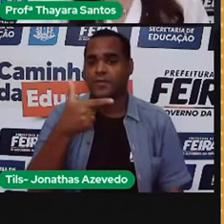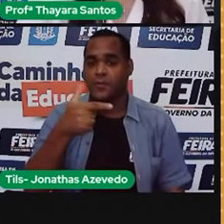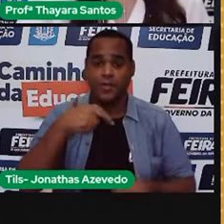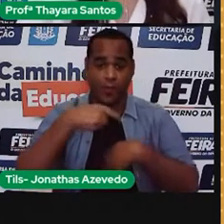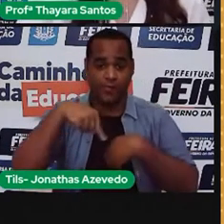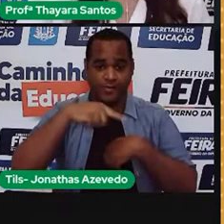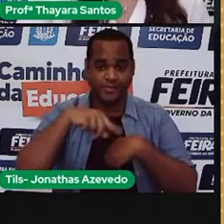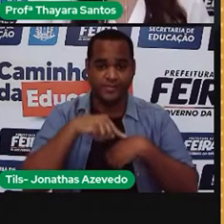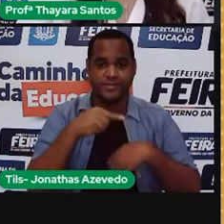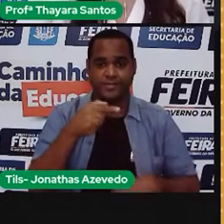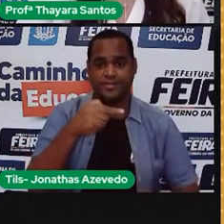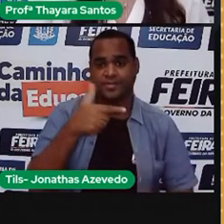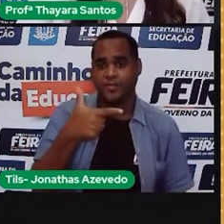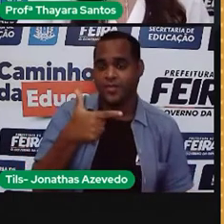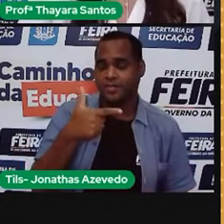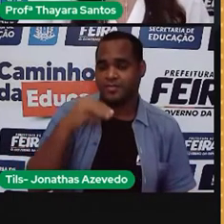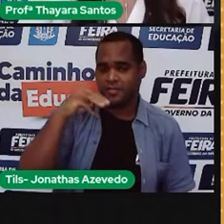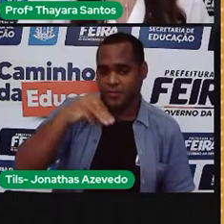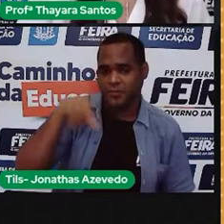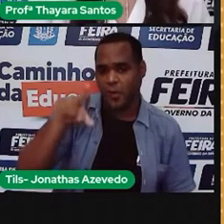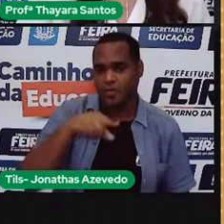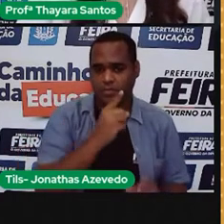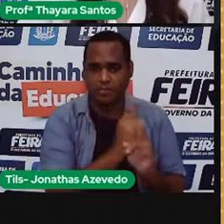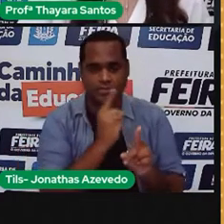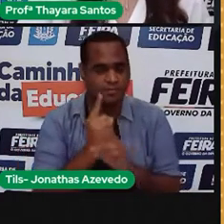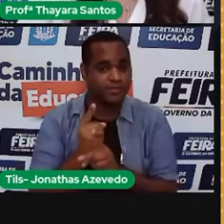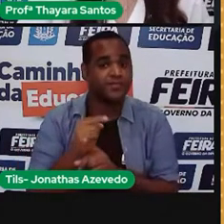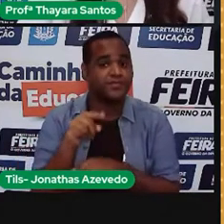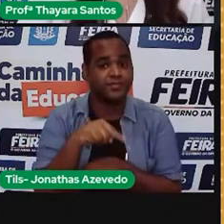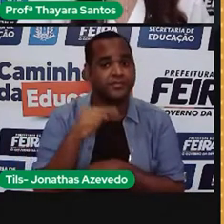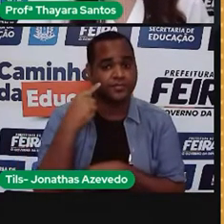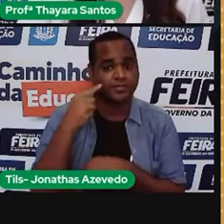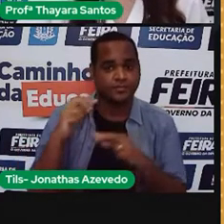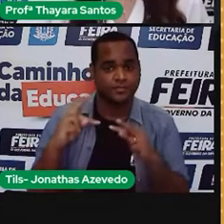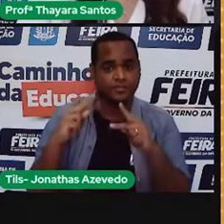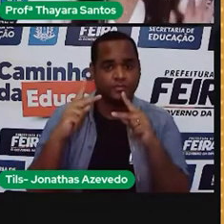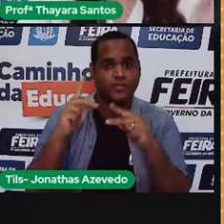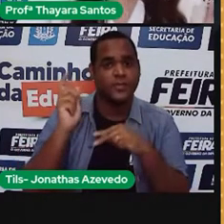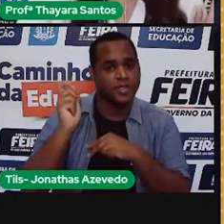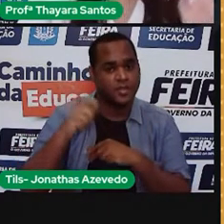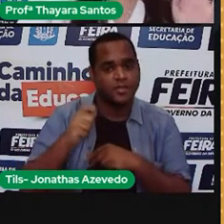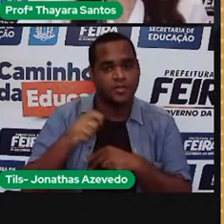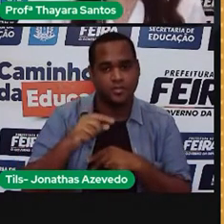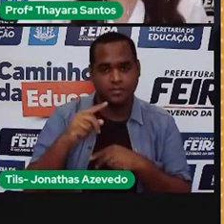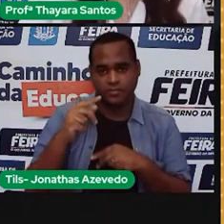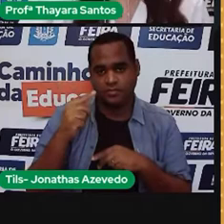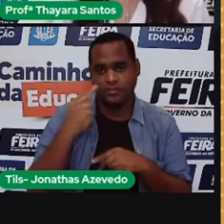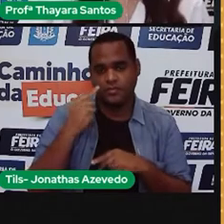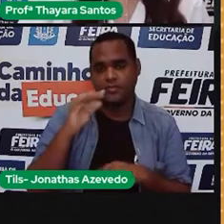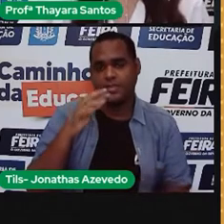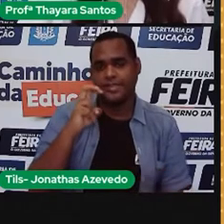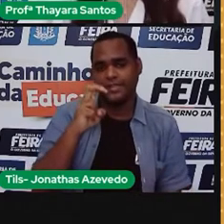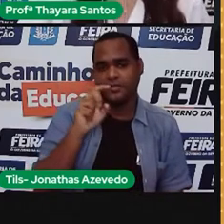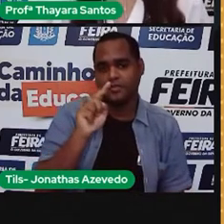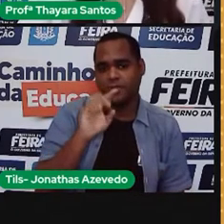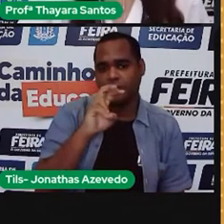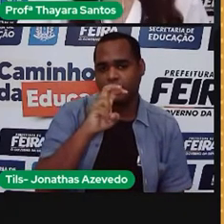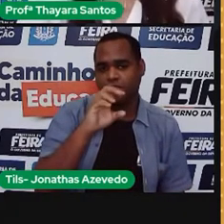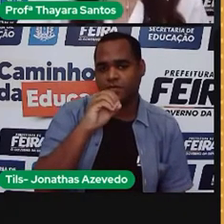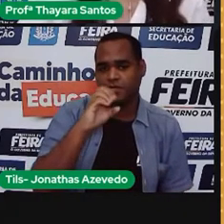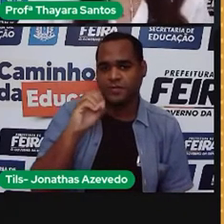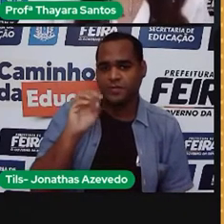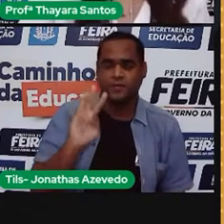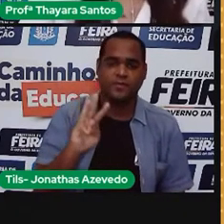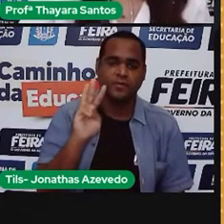horas, que são aqueles 72 minutos que a gente achou. E a potência desse chuveiro aqui seria 5.500. Seria um